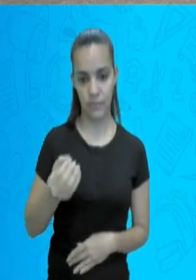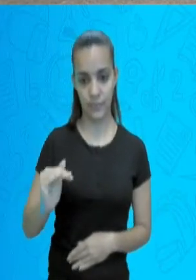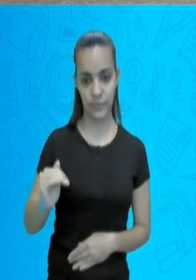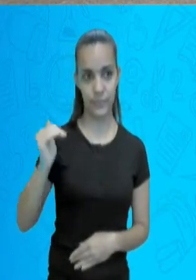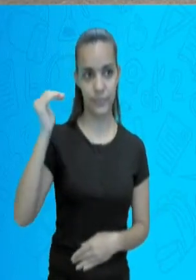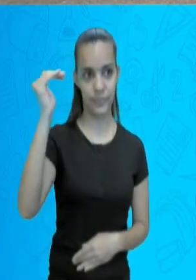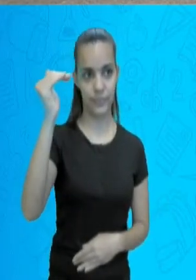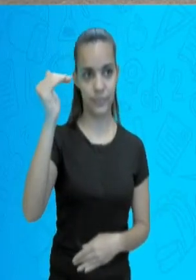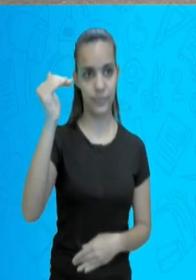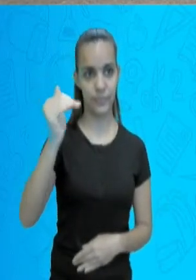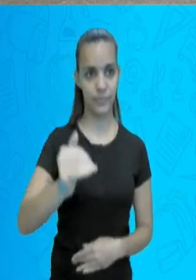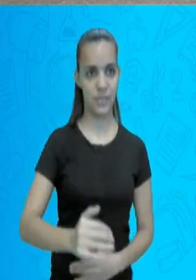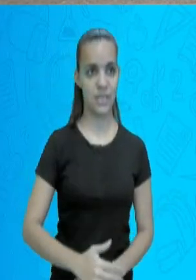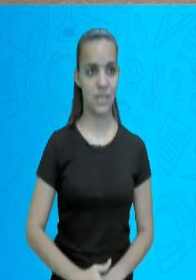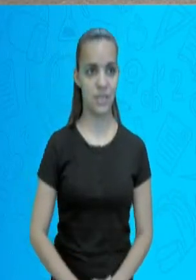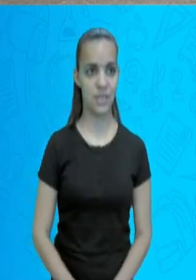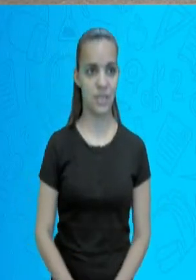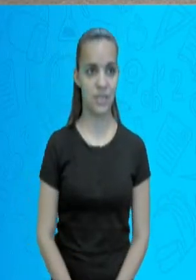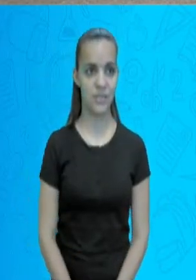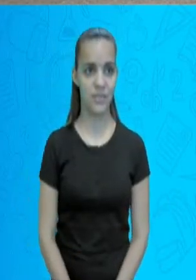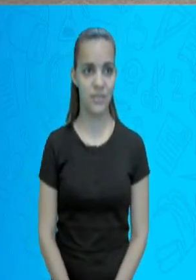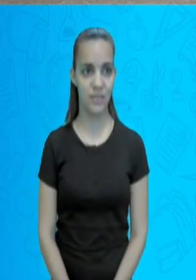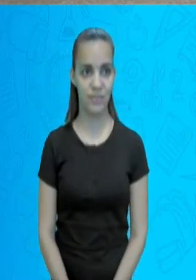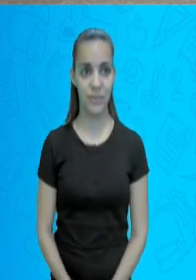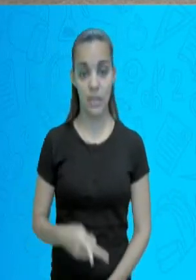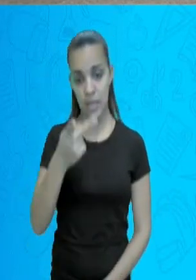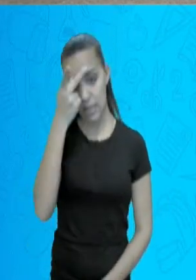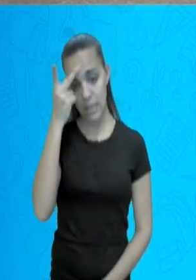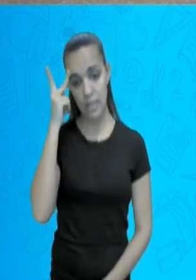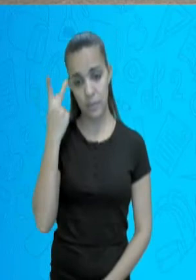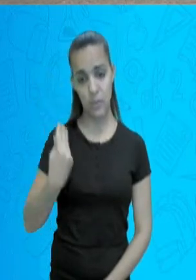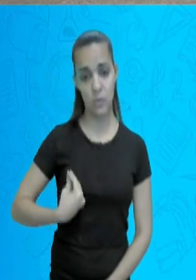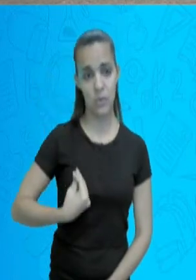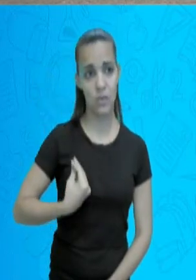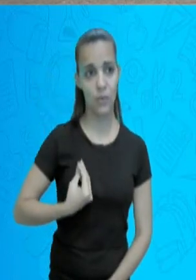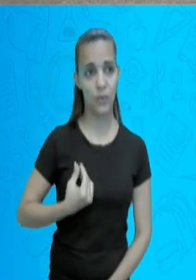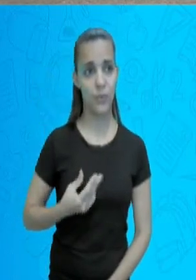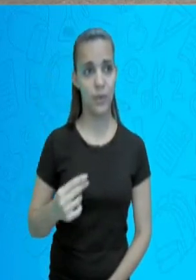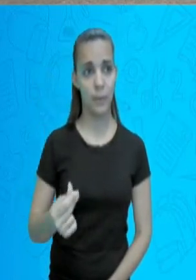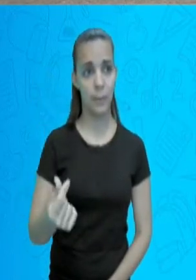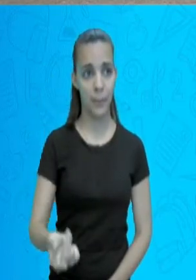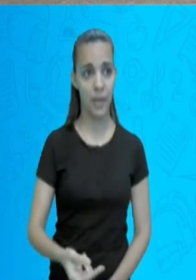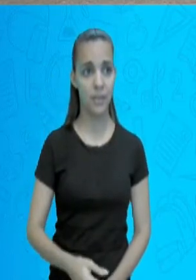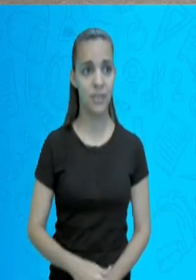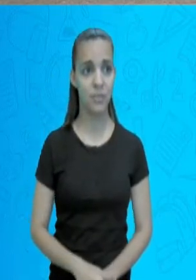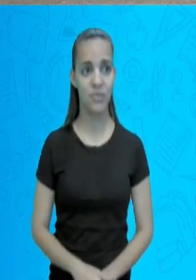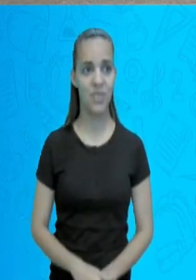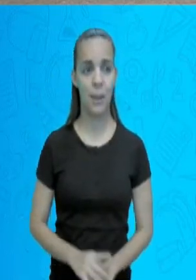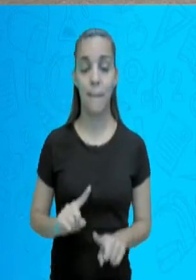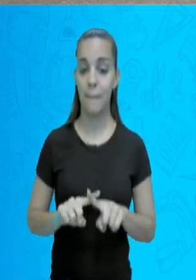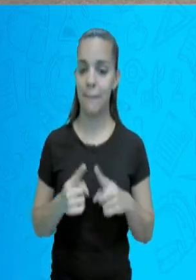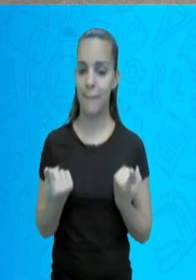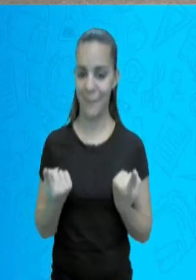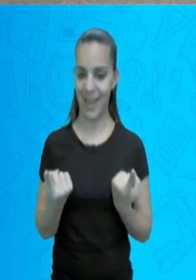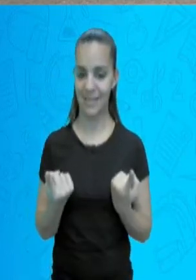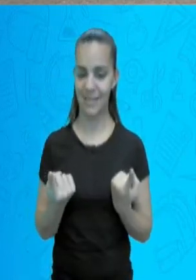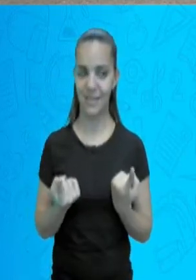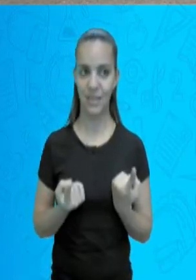nasce, as pessoas estão vivendo mais, mais, o número de nascimento não está